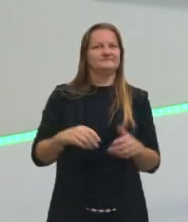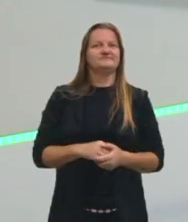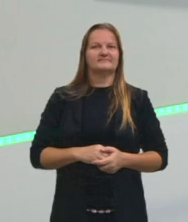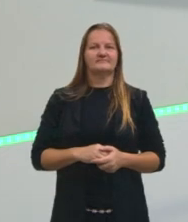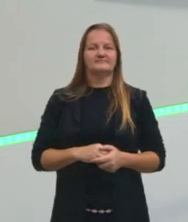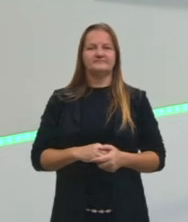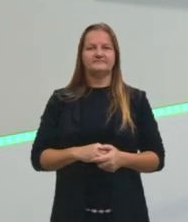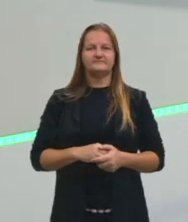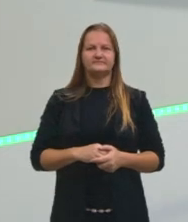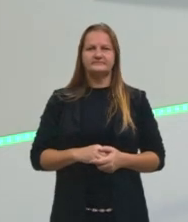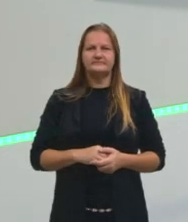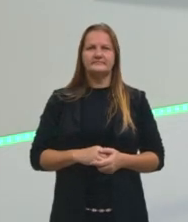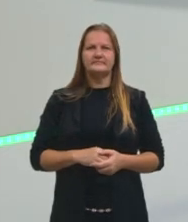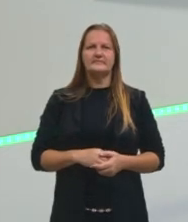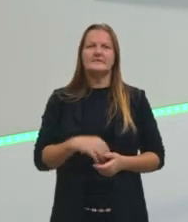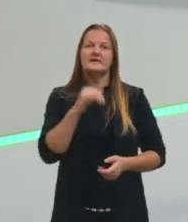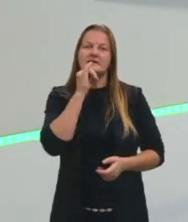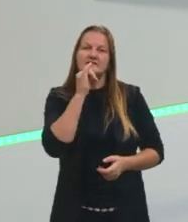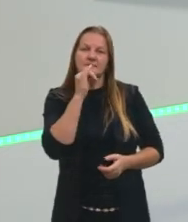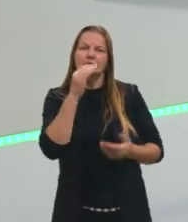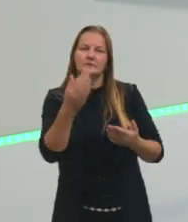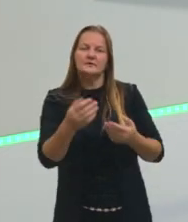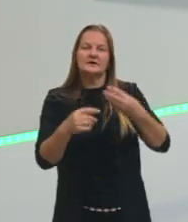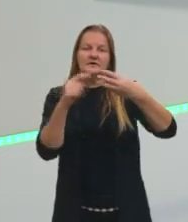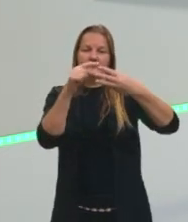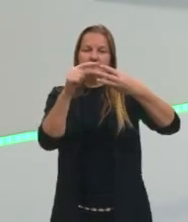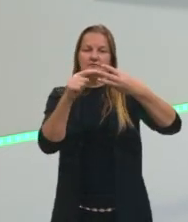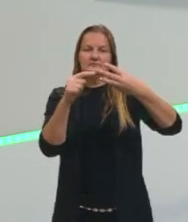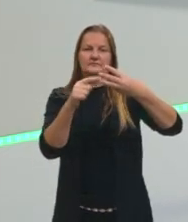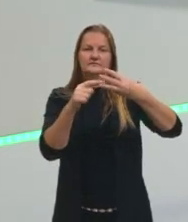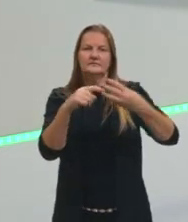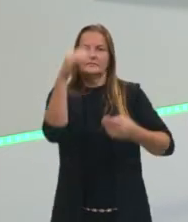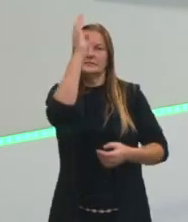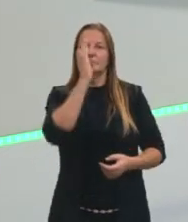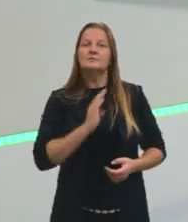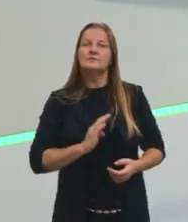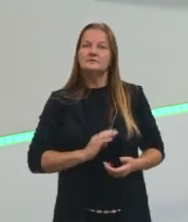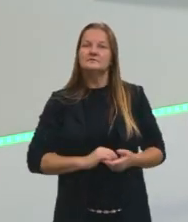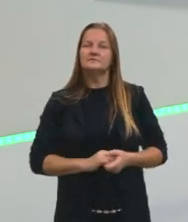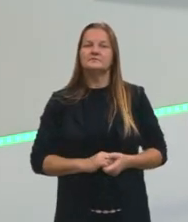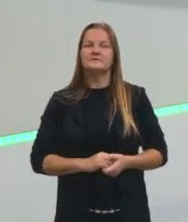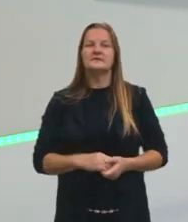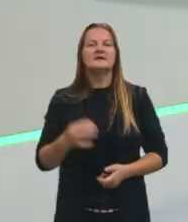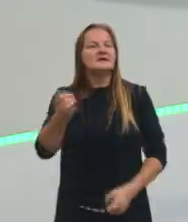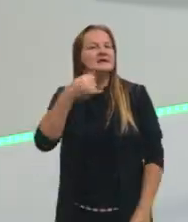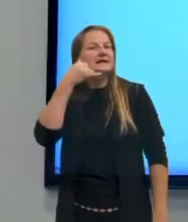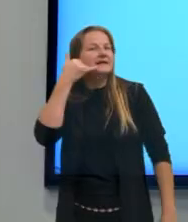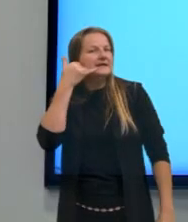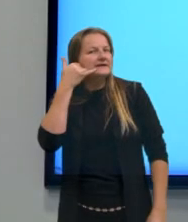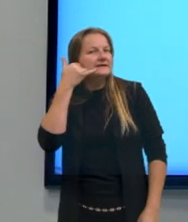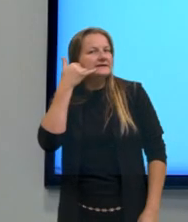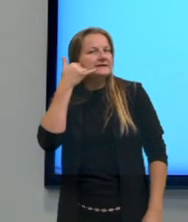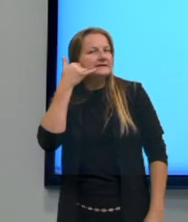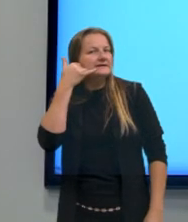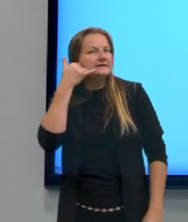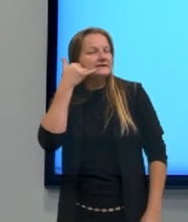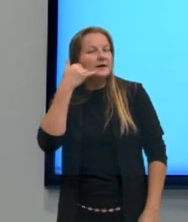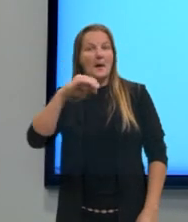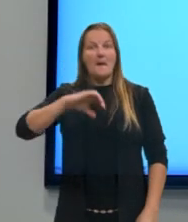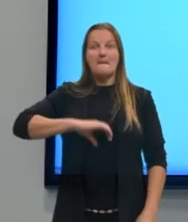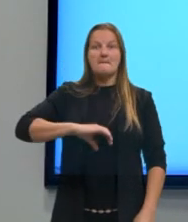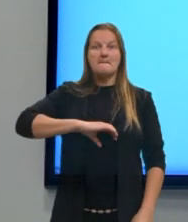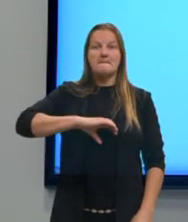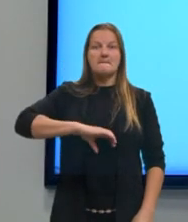outros países. Então, aqui eu tenho três exemplos. No Brasil, a gente fala celular, enquanto em Portugal